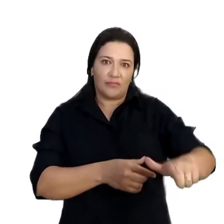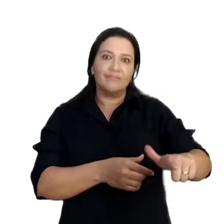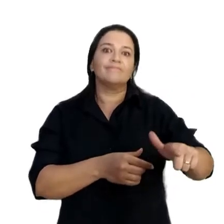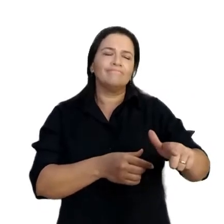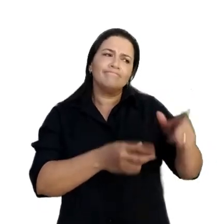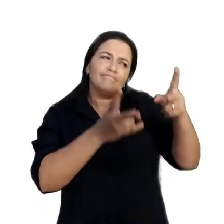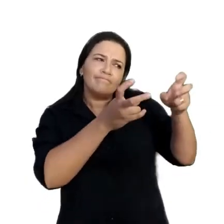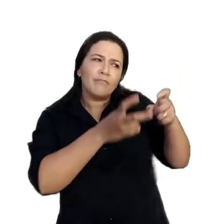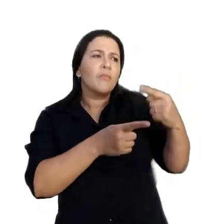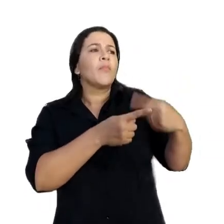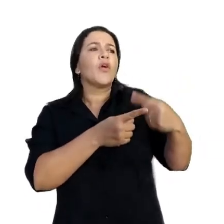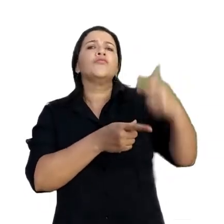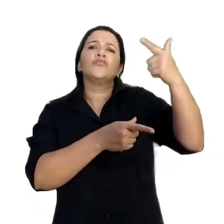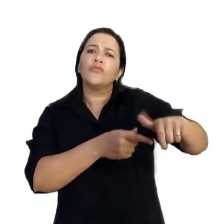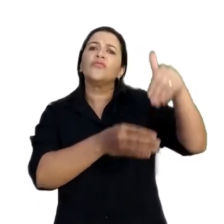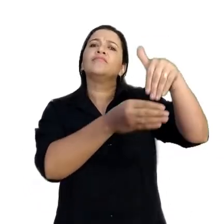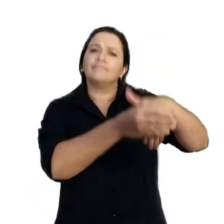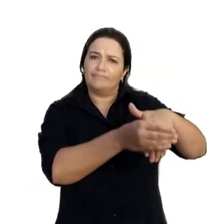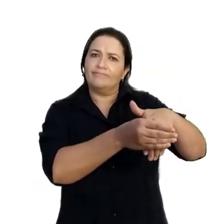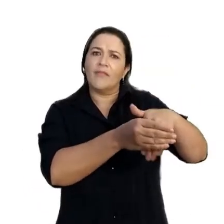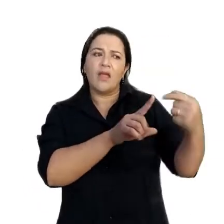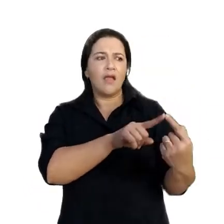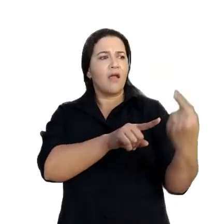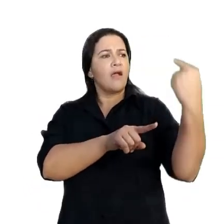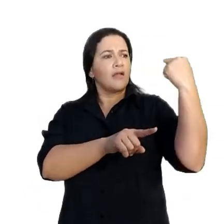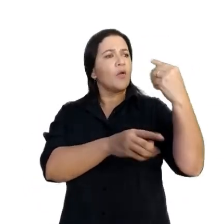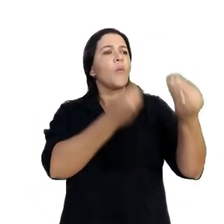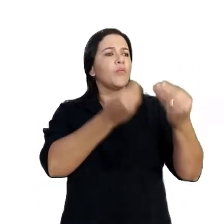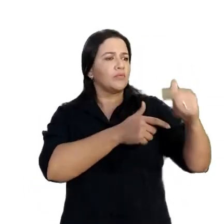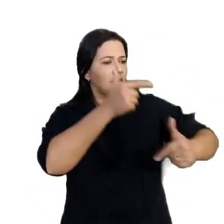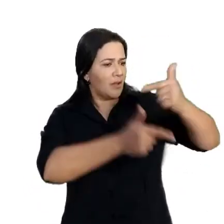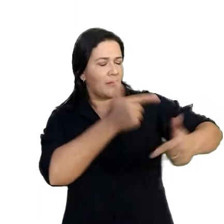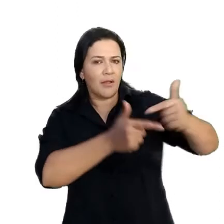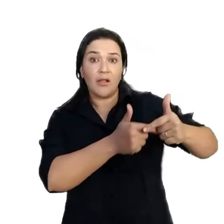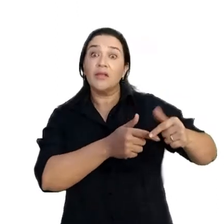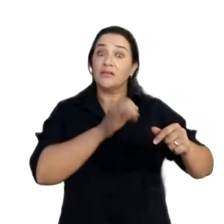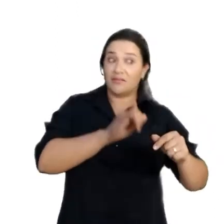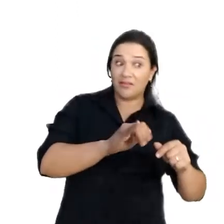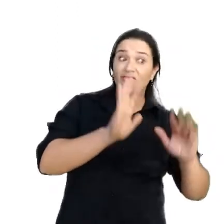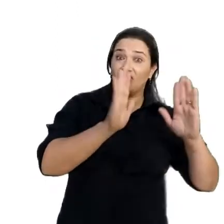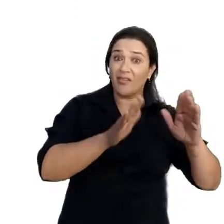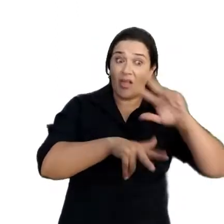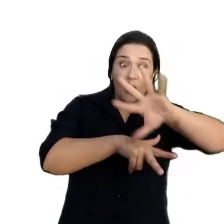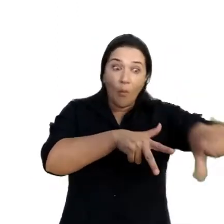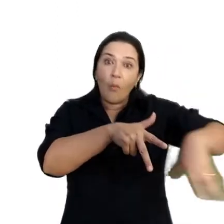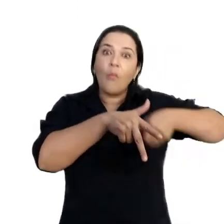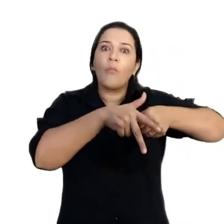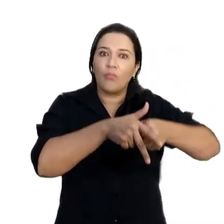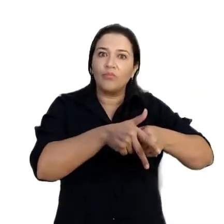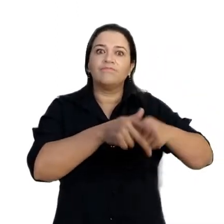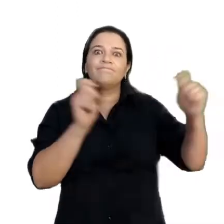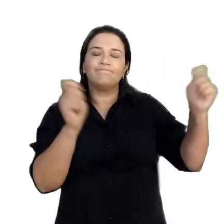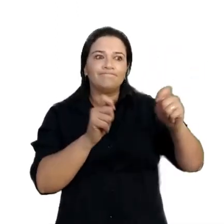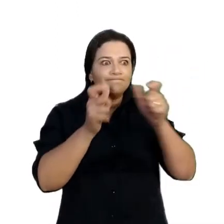motivações para essa reeleição, como foi o mandato anterior, se esteve envolvido ou foi conivente com